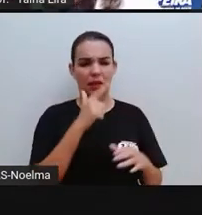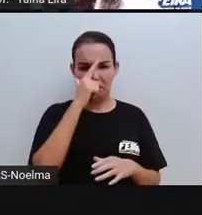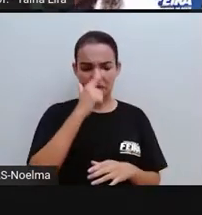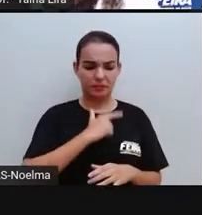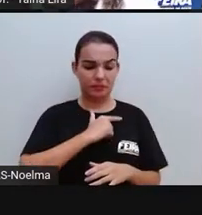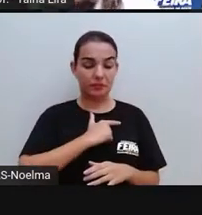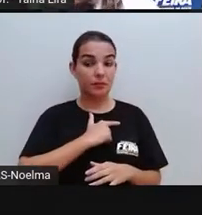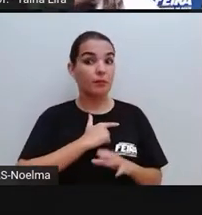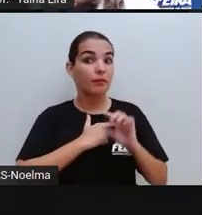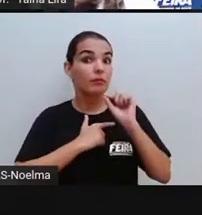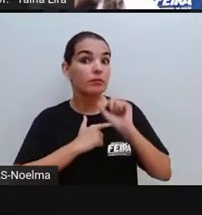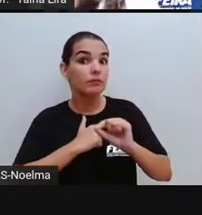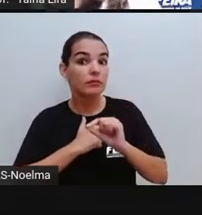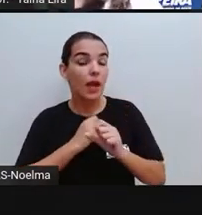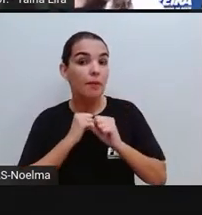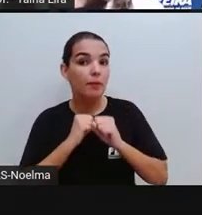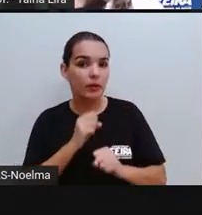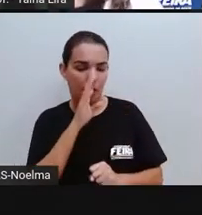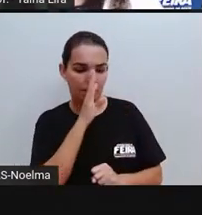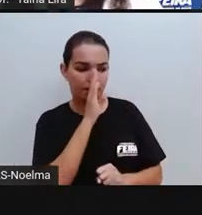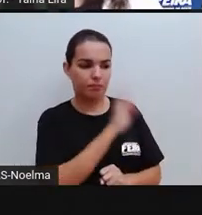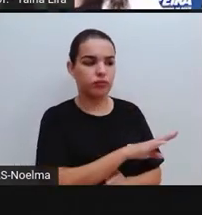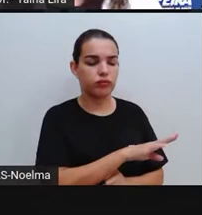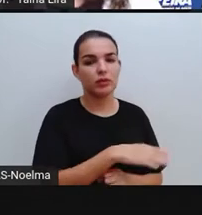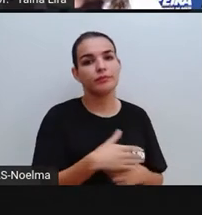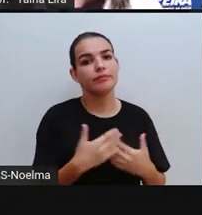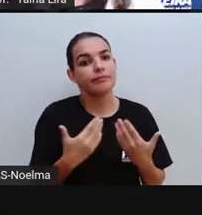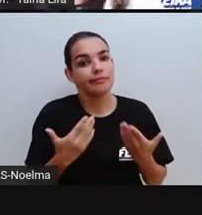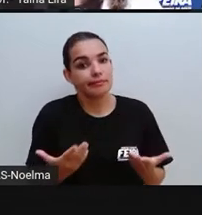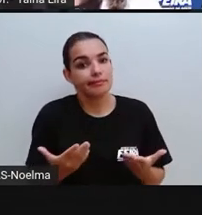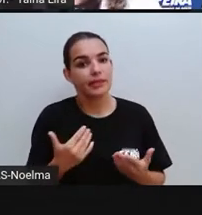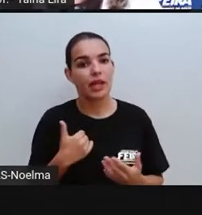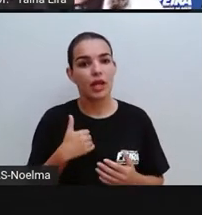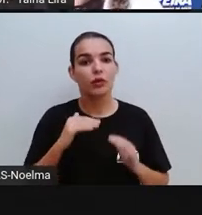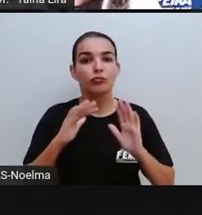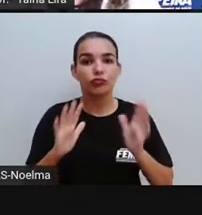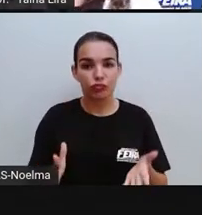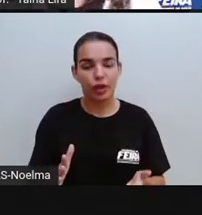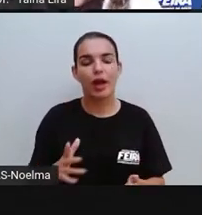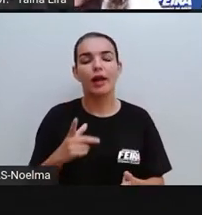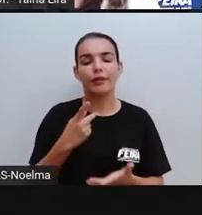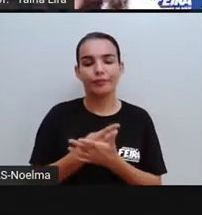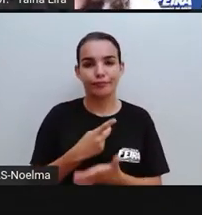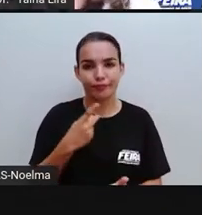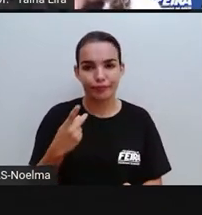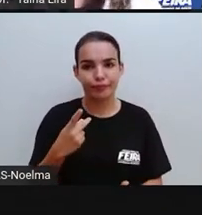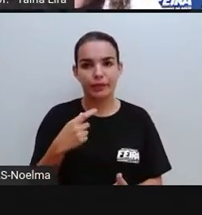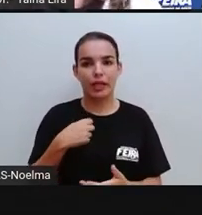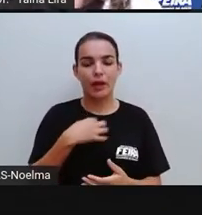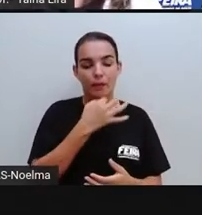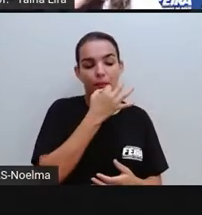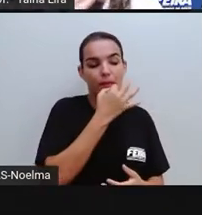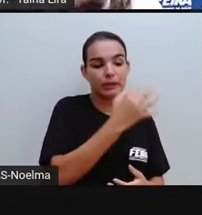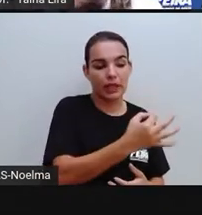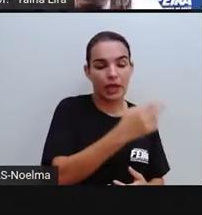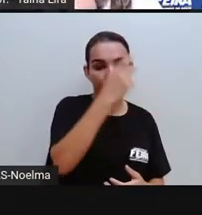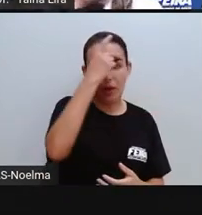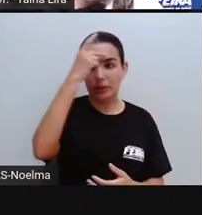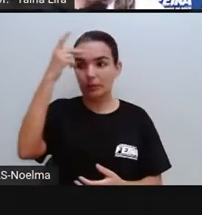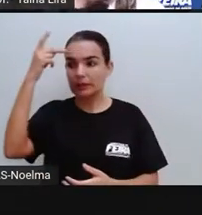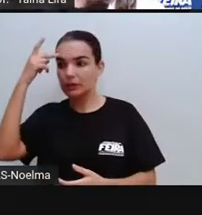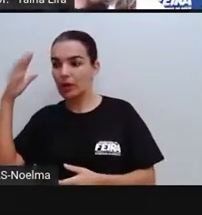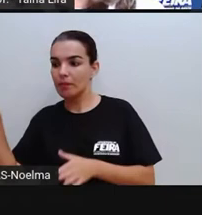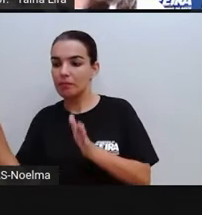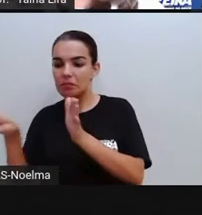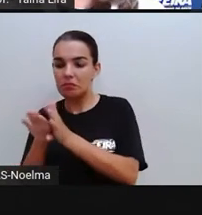e a outra pessoa ofende, né? Eu mesma, a pródia, você já passou por isso, de colocar comentário, e a pessoa,